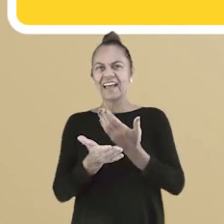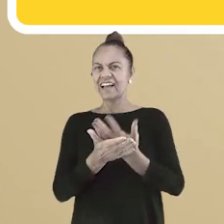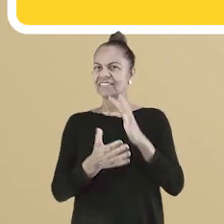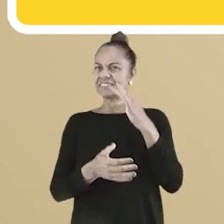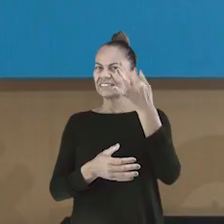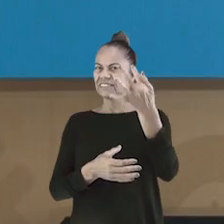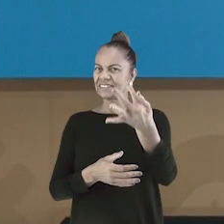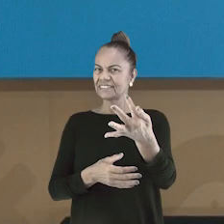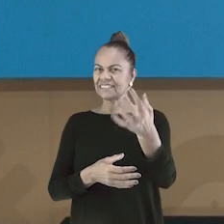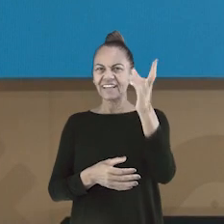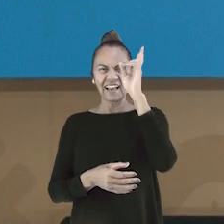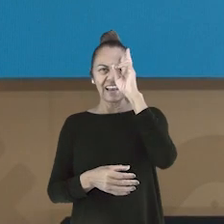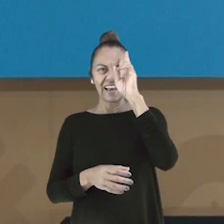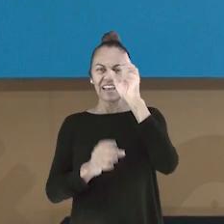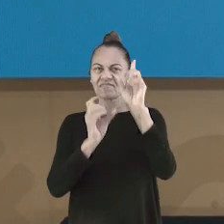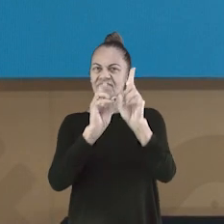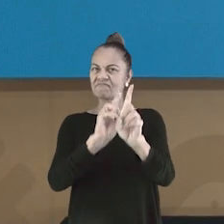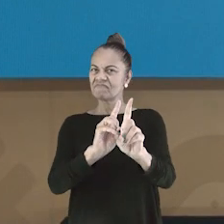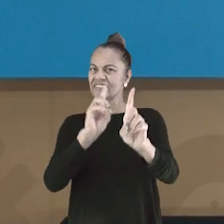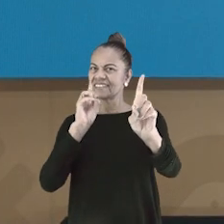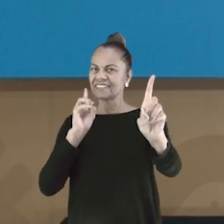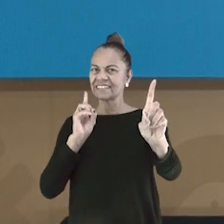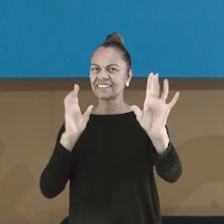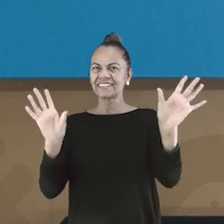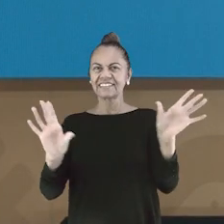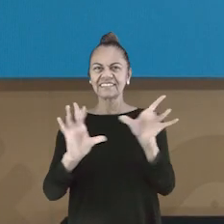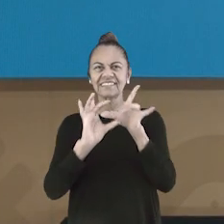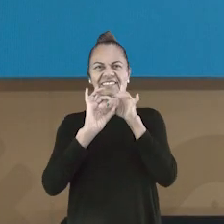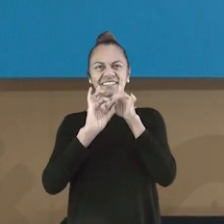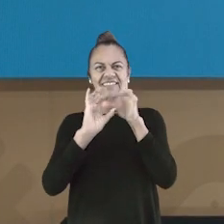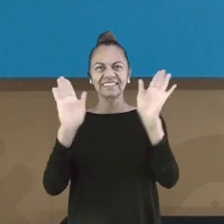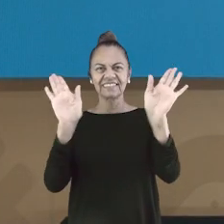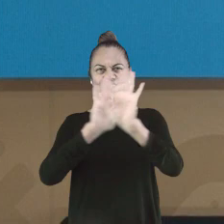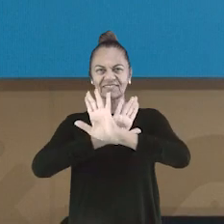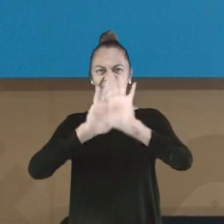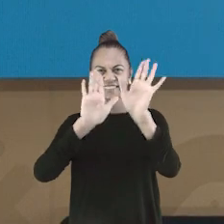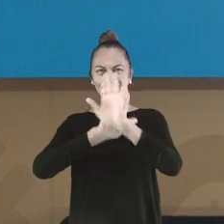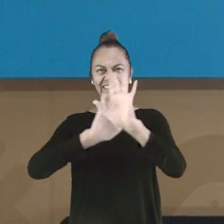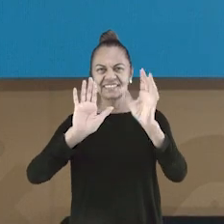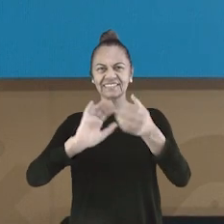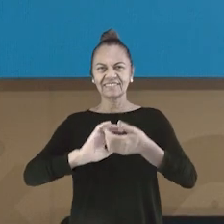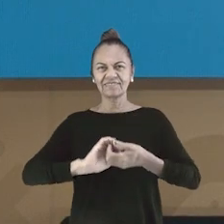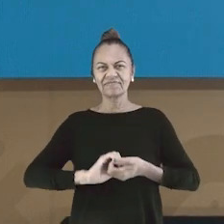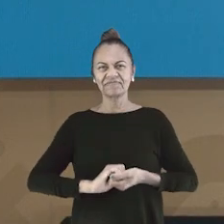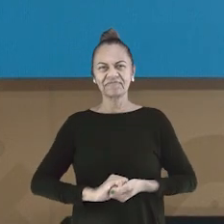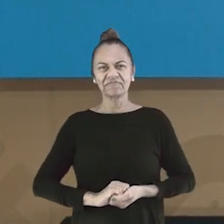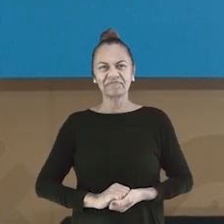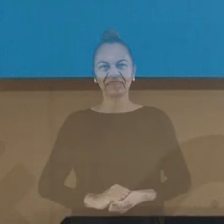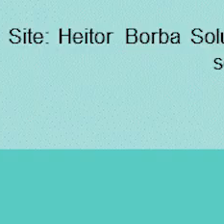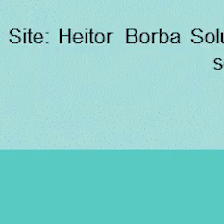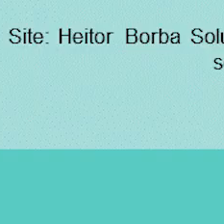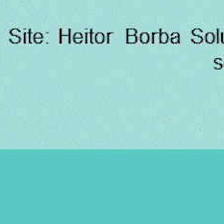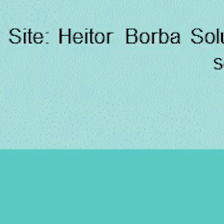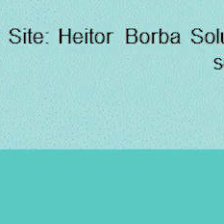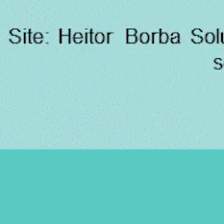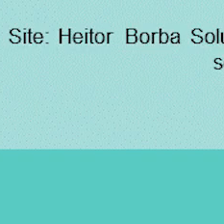aula de hoje. Até a próxima aula. E lembre-se, mesmo distantes, estamos juntos. Até mais.